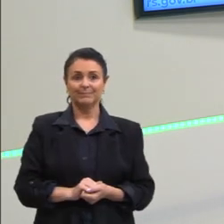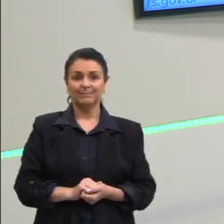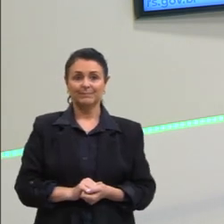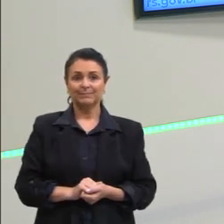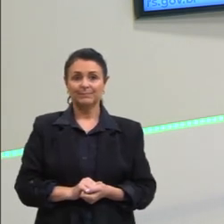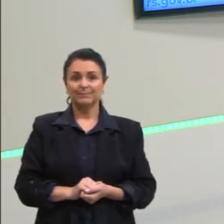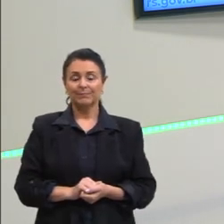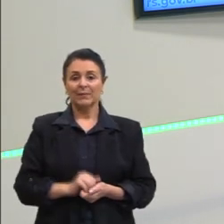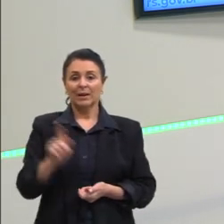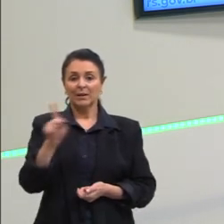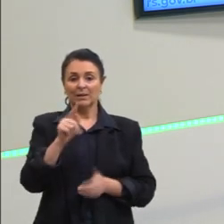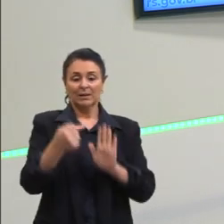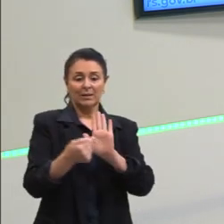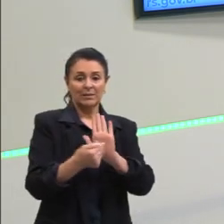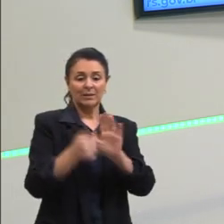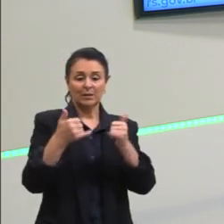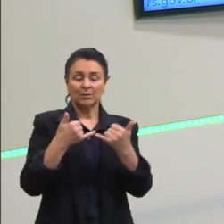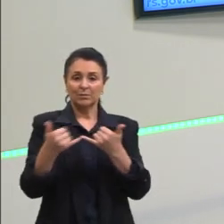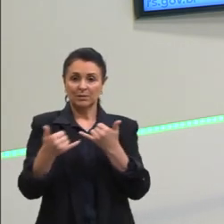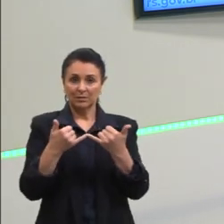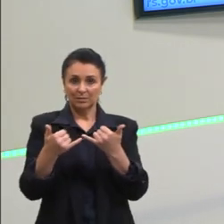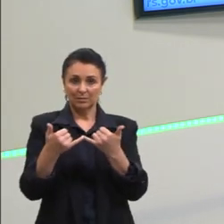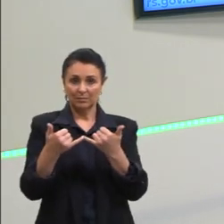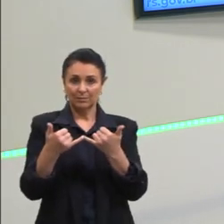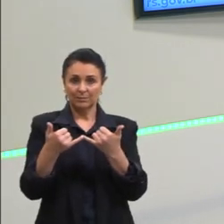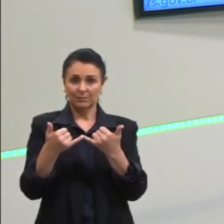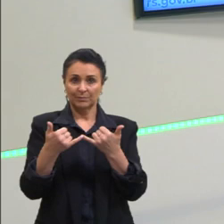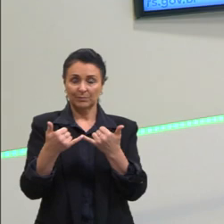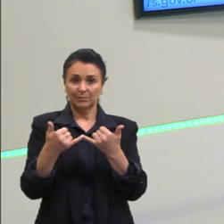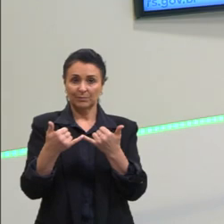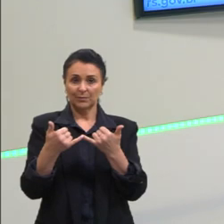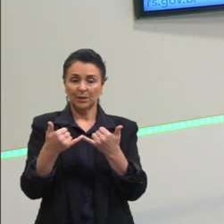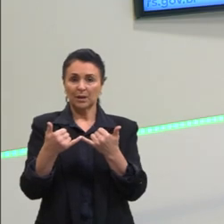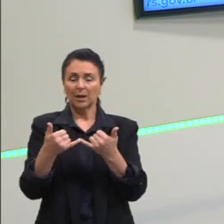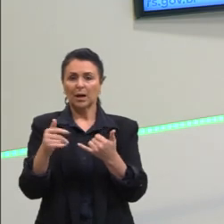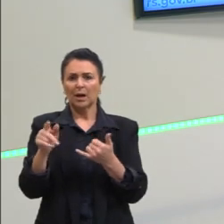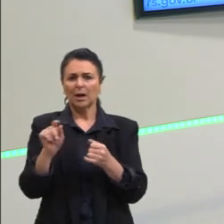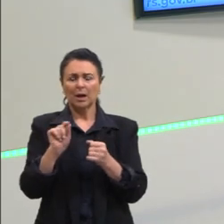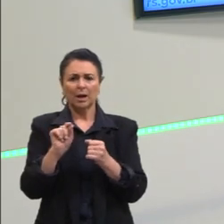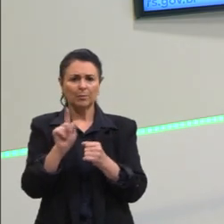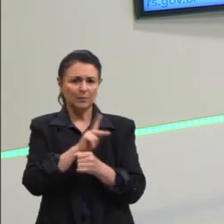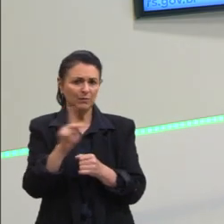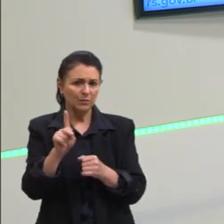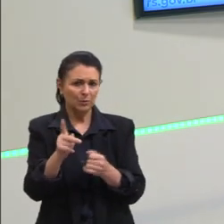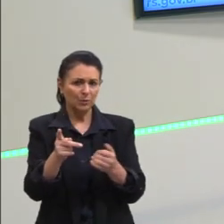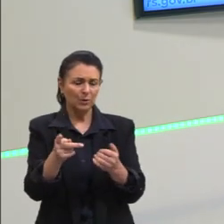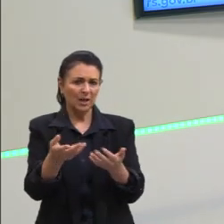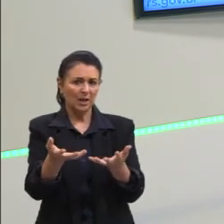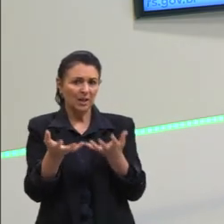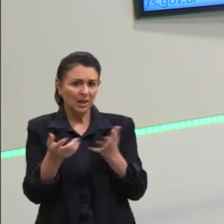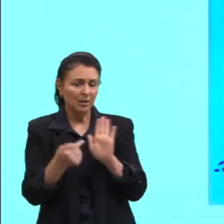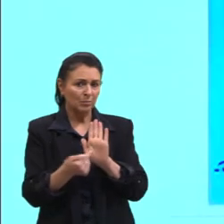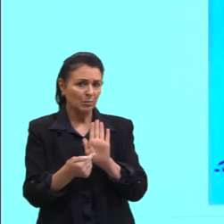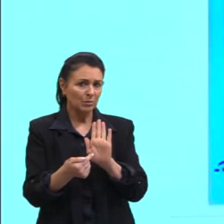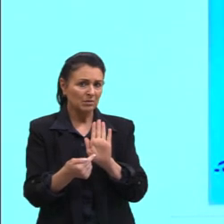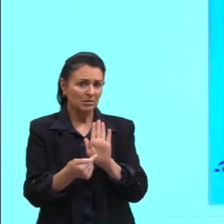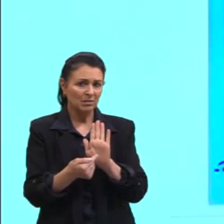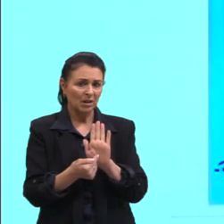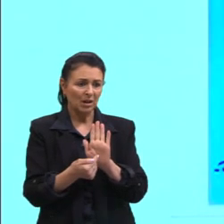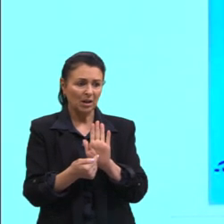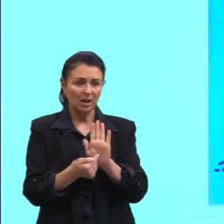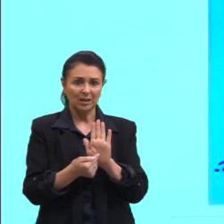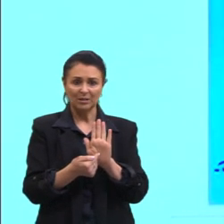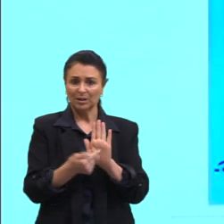Aqui eu trouxe um exemplo para vocês, onde fiz questão de trazer um que não tivesse a linguagem